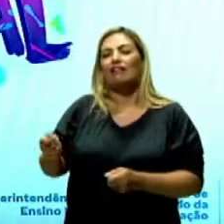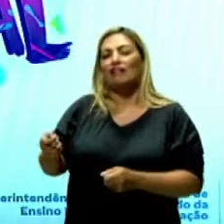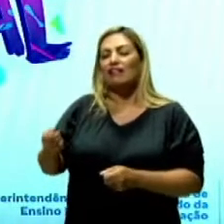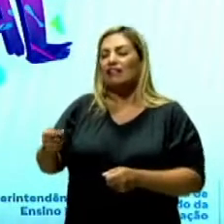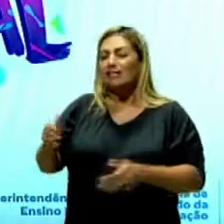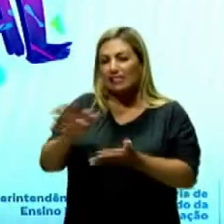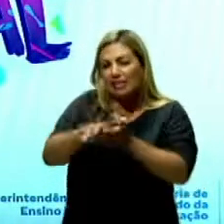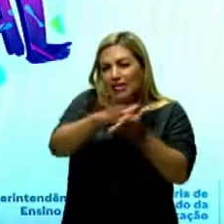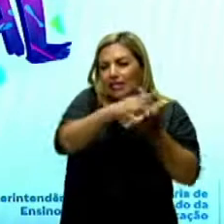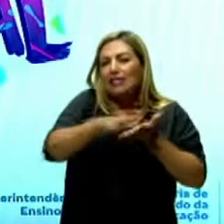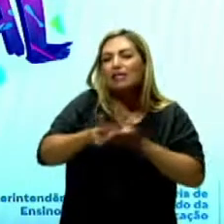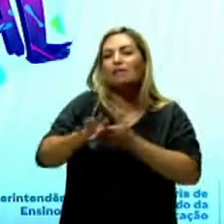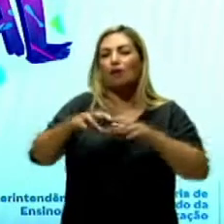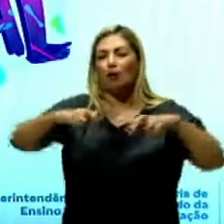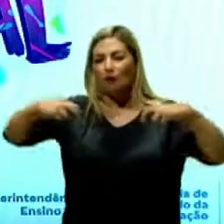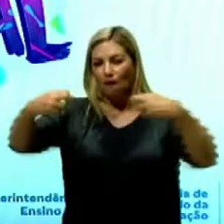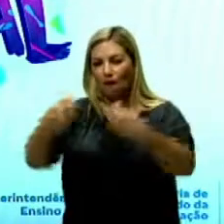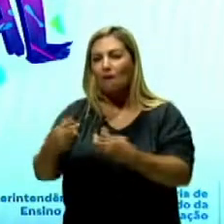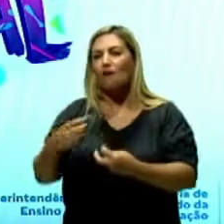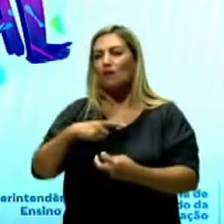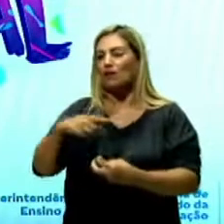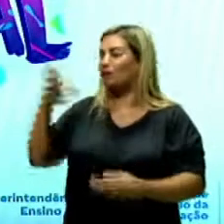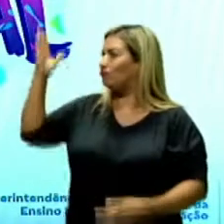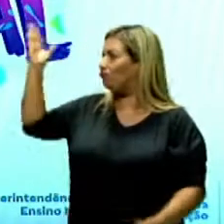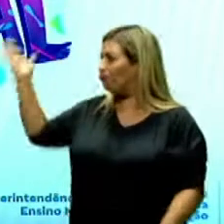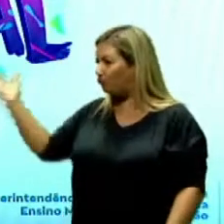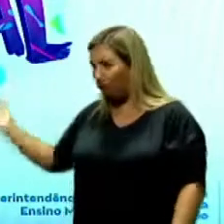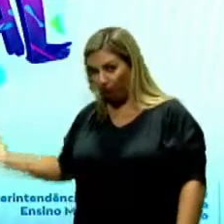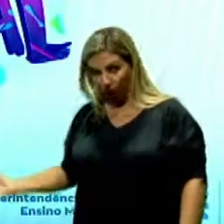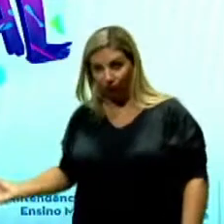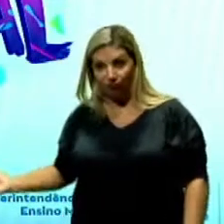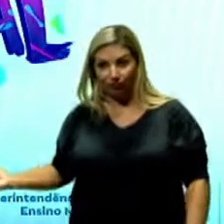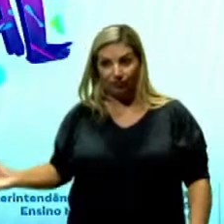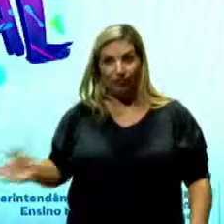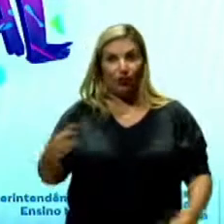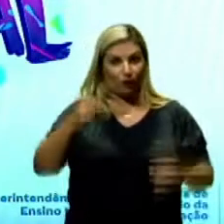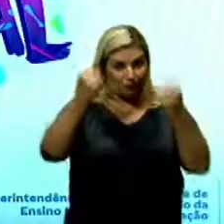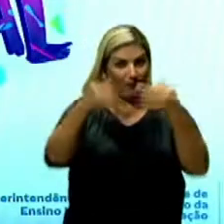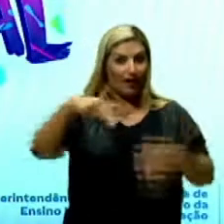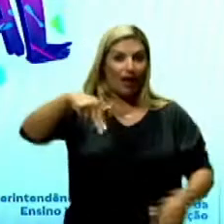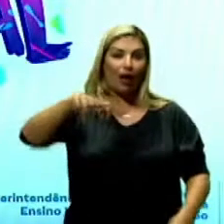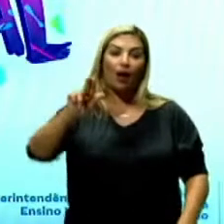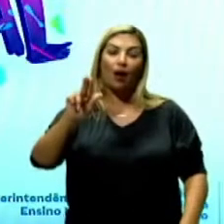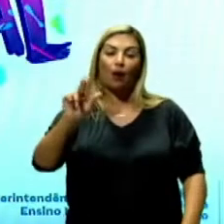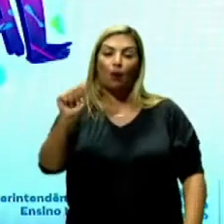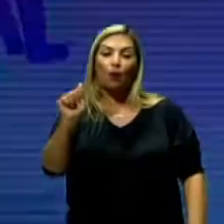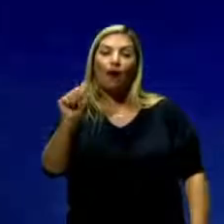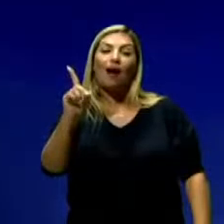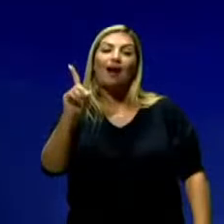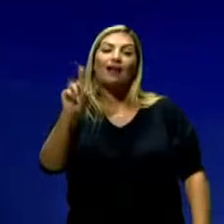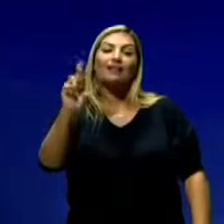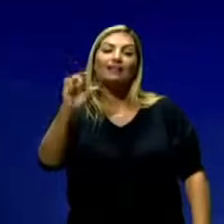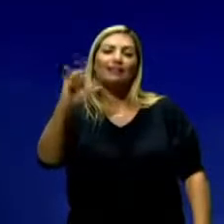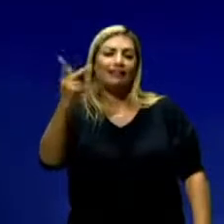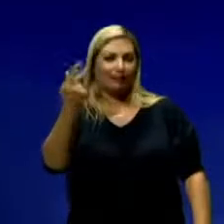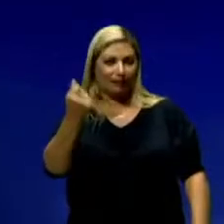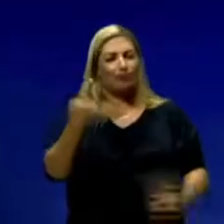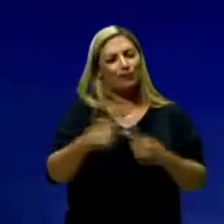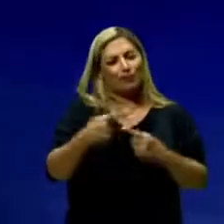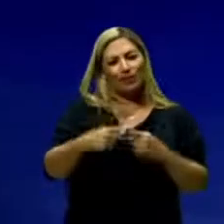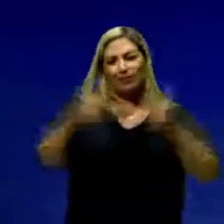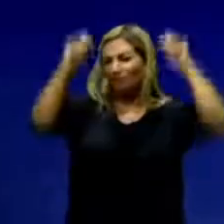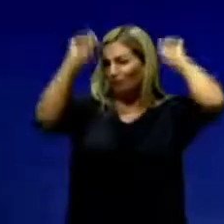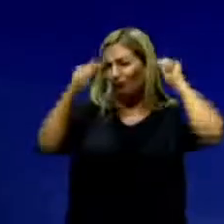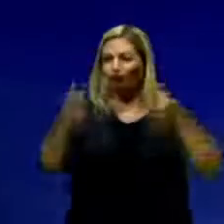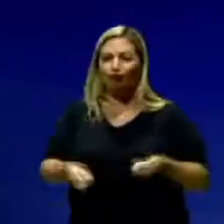e samba de roda, dança soriana e congo. Eu vou falar da quadrilha. Por que eu vou falar da quadrilha? Porque, na verdade, a